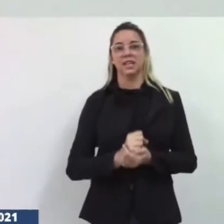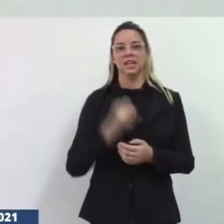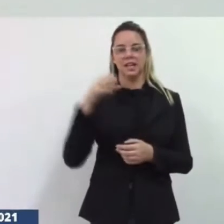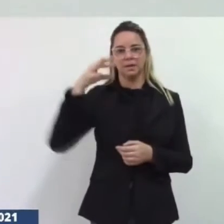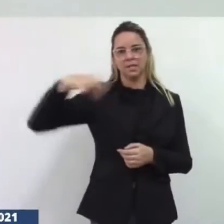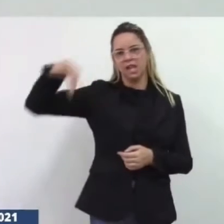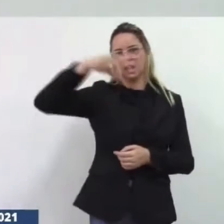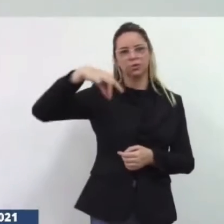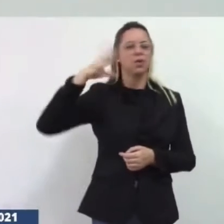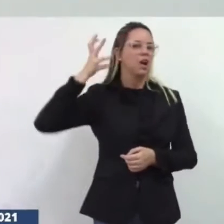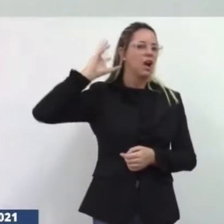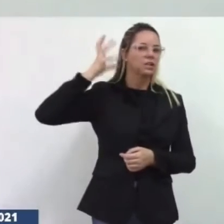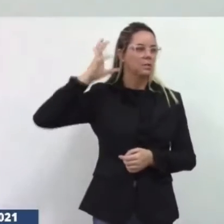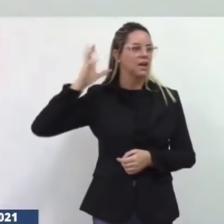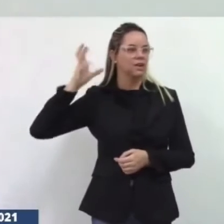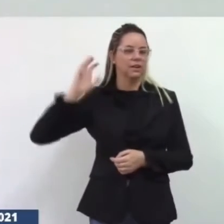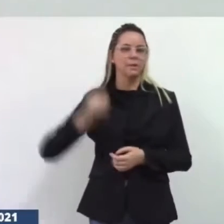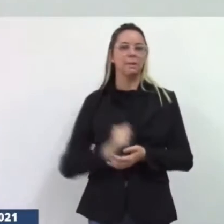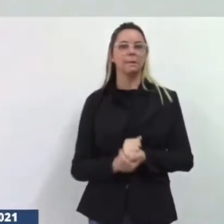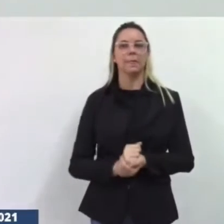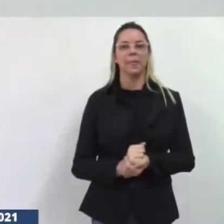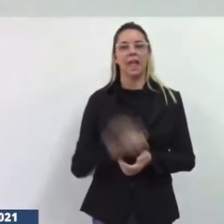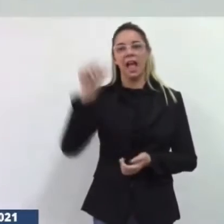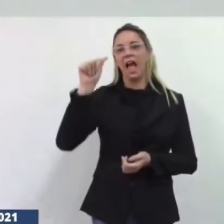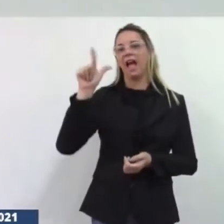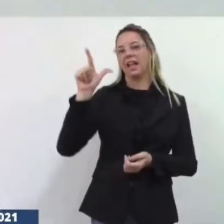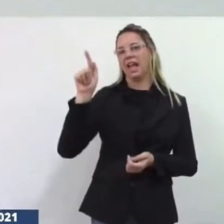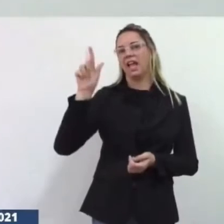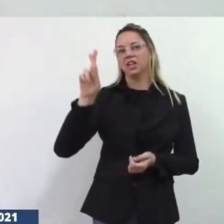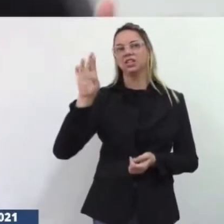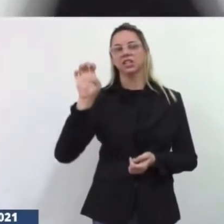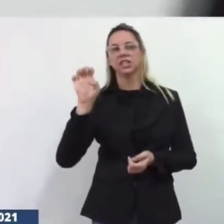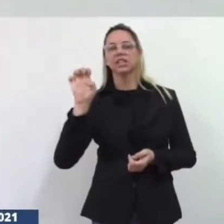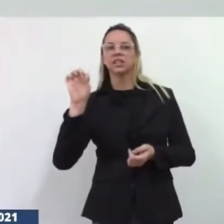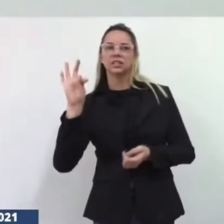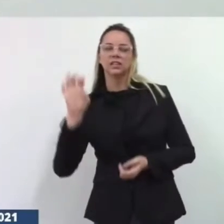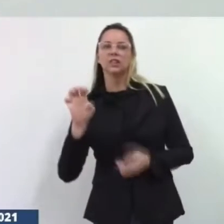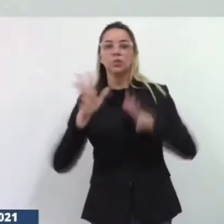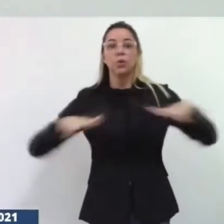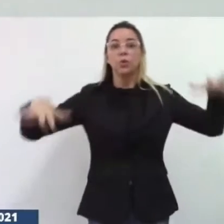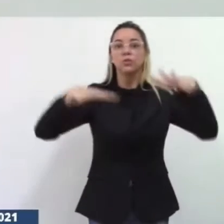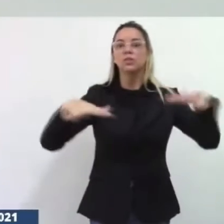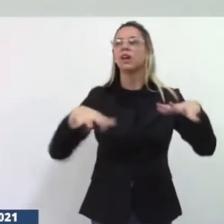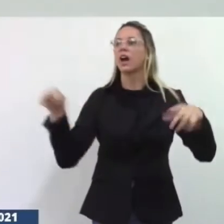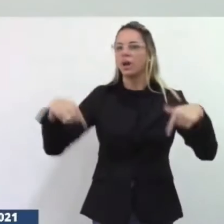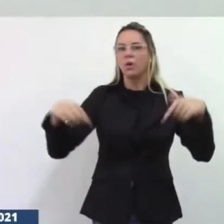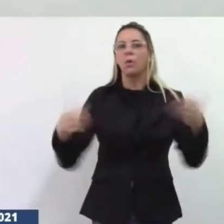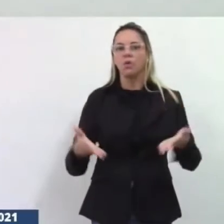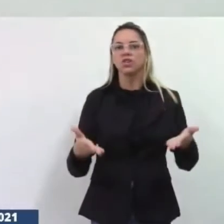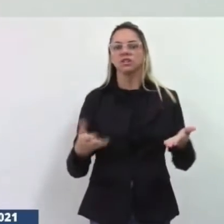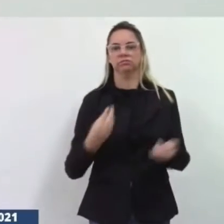TV Diário, o blog Jardim do Agreste, ao presidente dessa casa, aos vereadores que aqui estão presentes